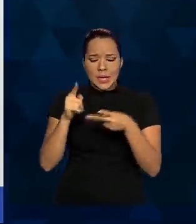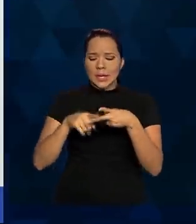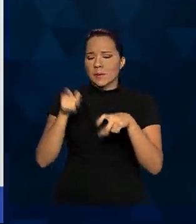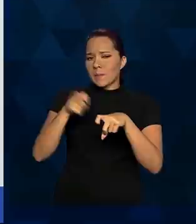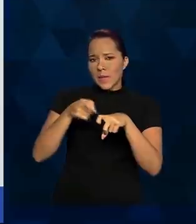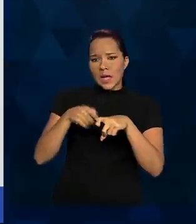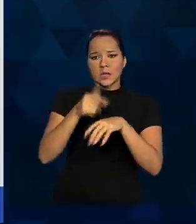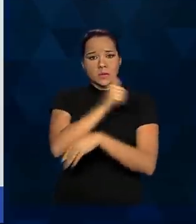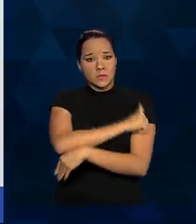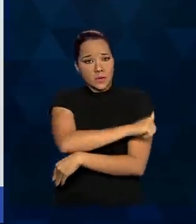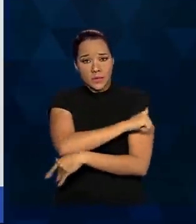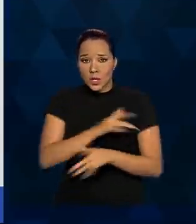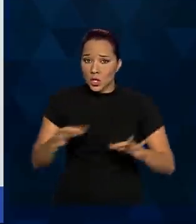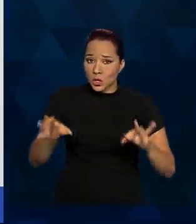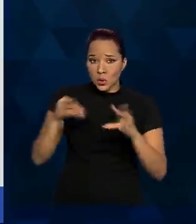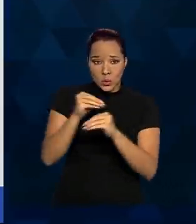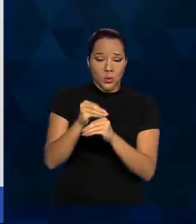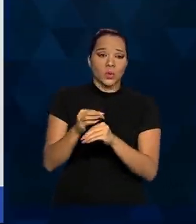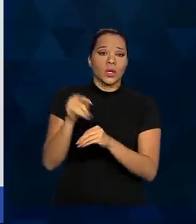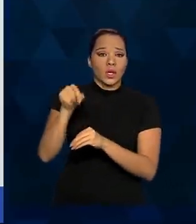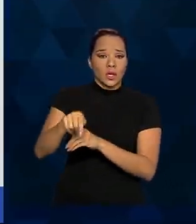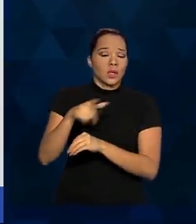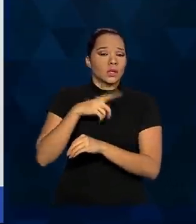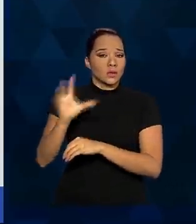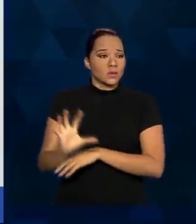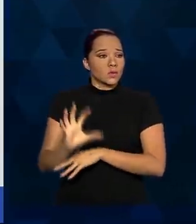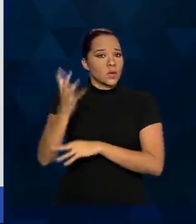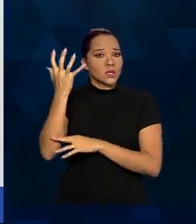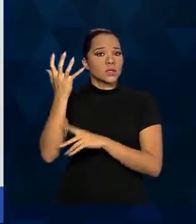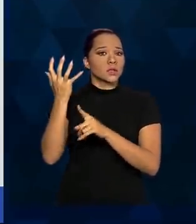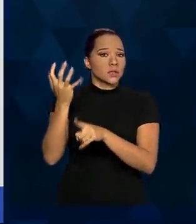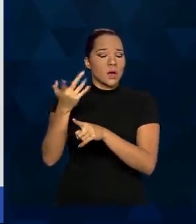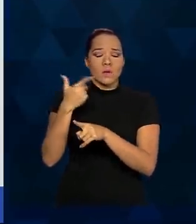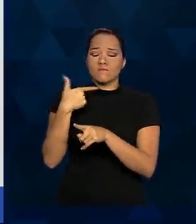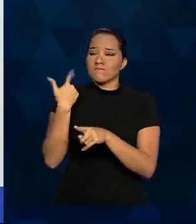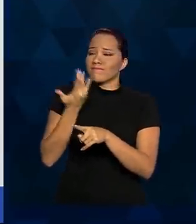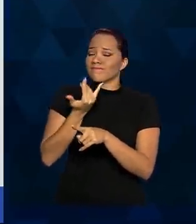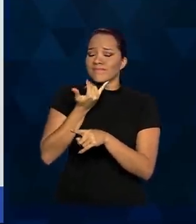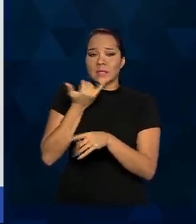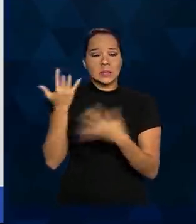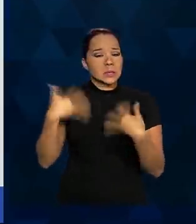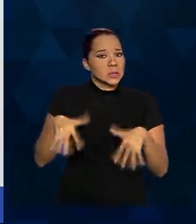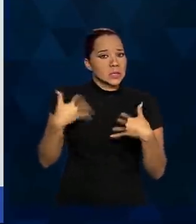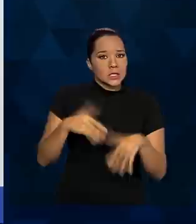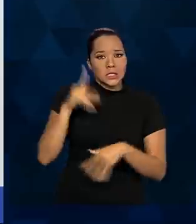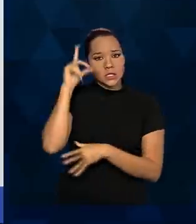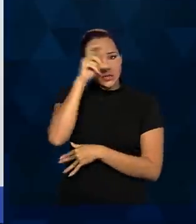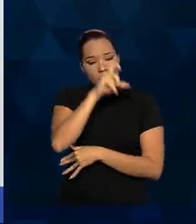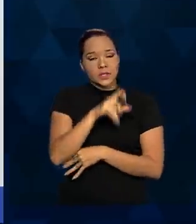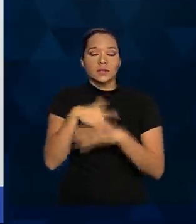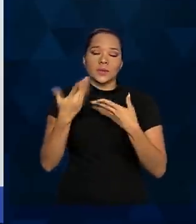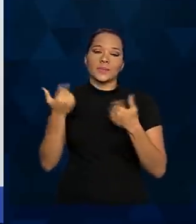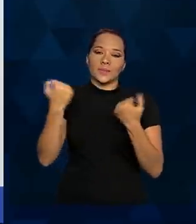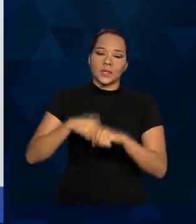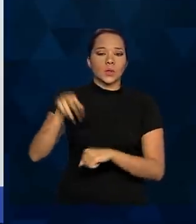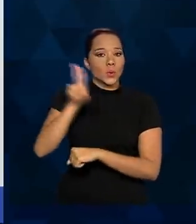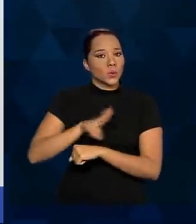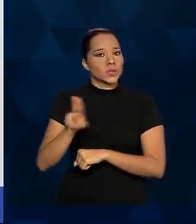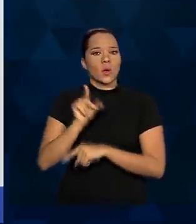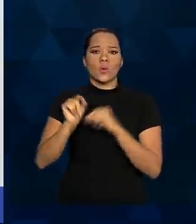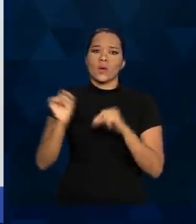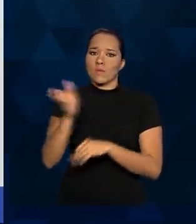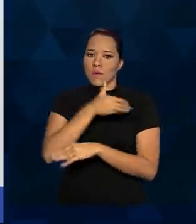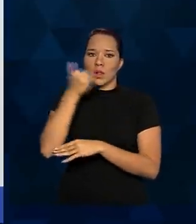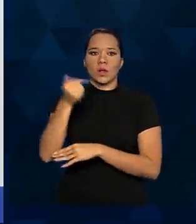toda a equipe, eles se encontram diante de uma situação muito dramática. E eles precisam usar o que de melhor